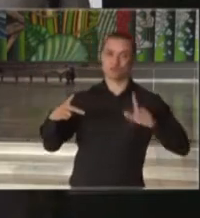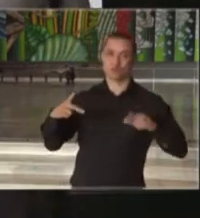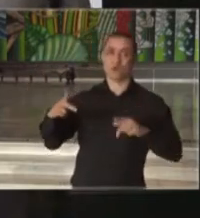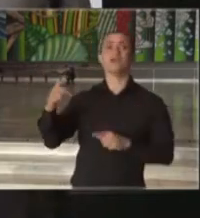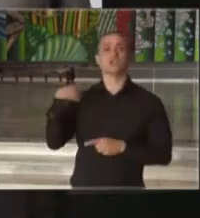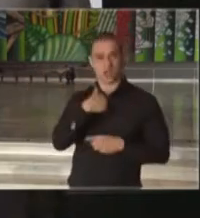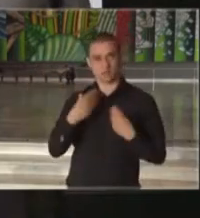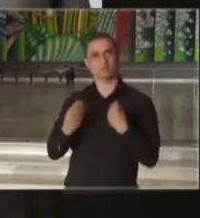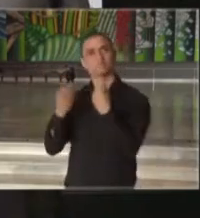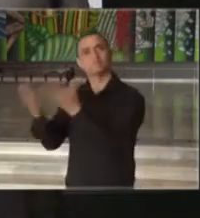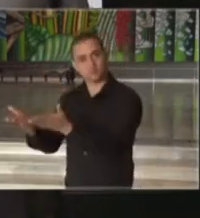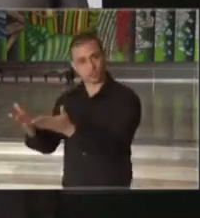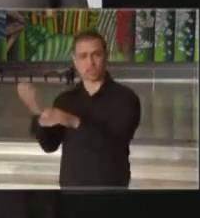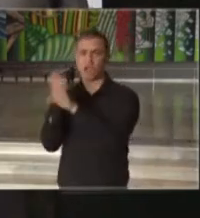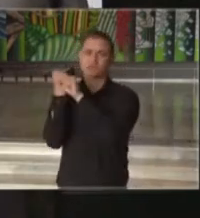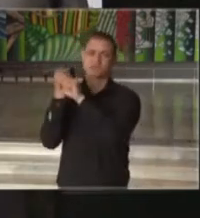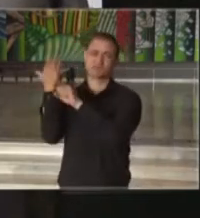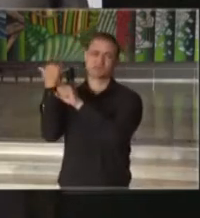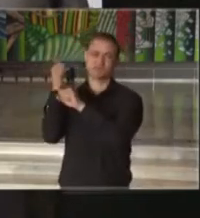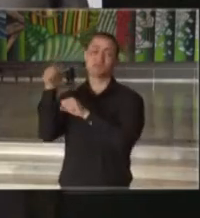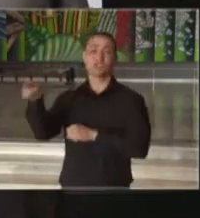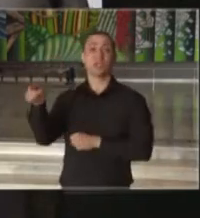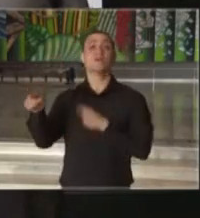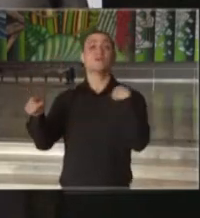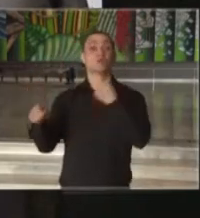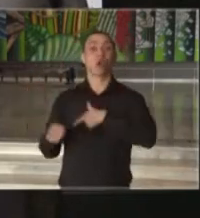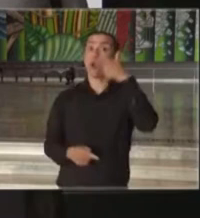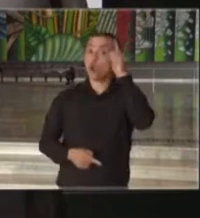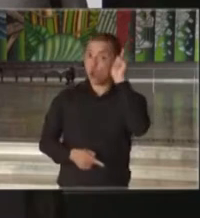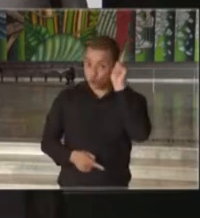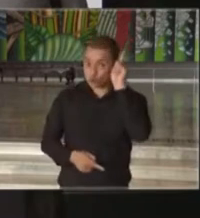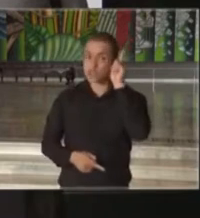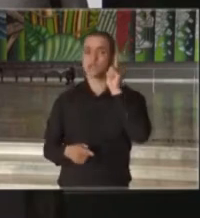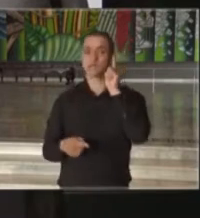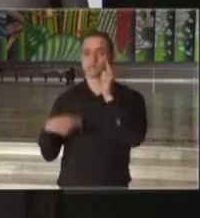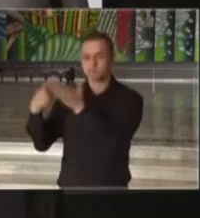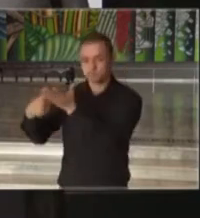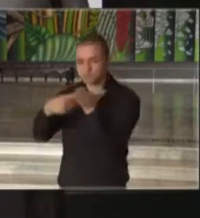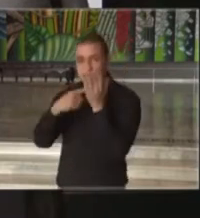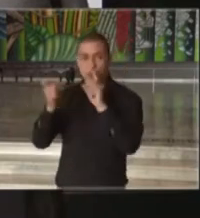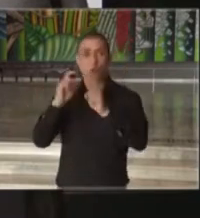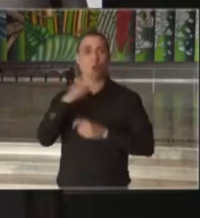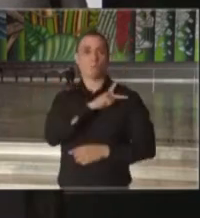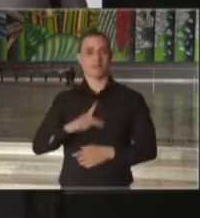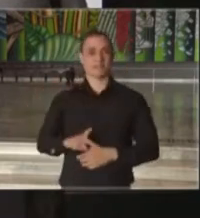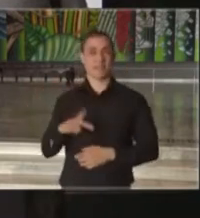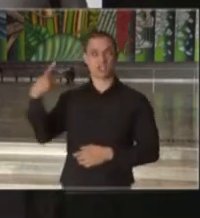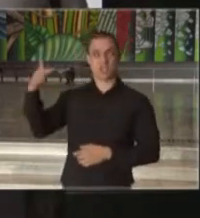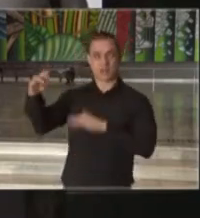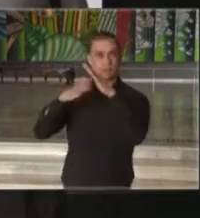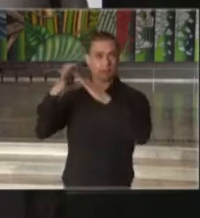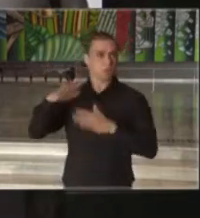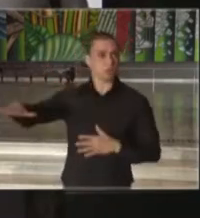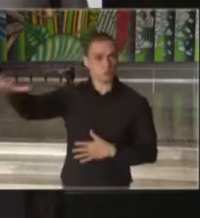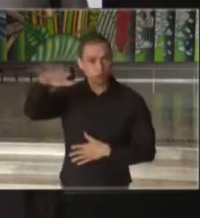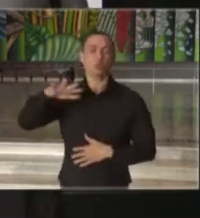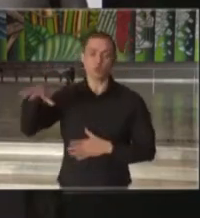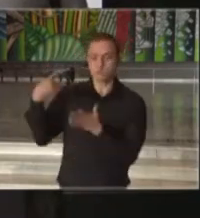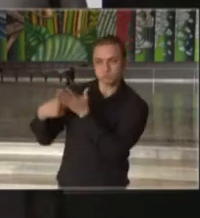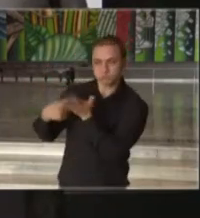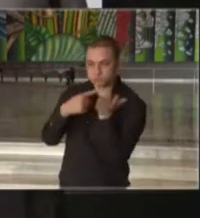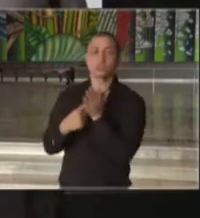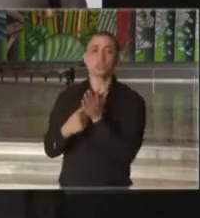concessão há muitos anos. Fizemos ontem um entendimento com os presidentes de todas as empresas e agora a